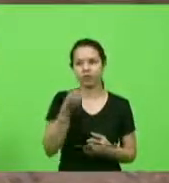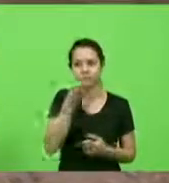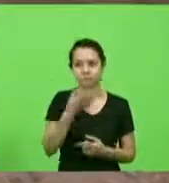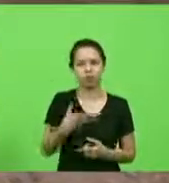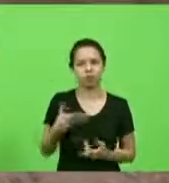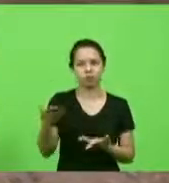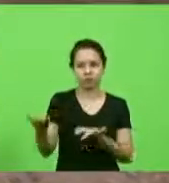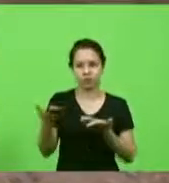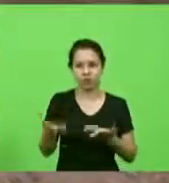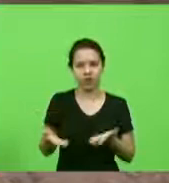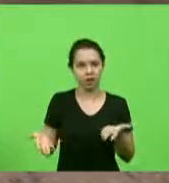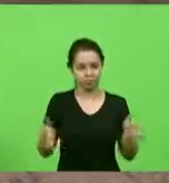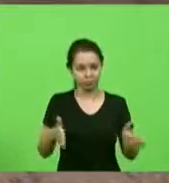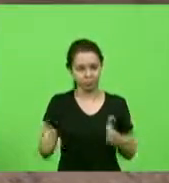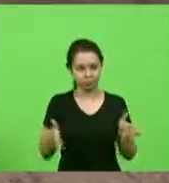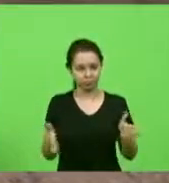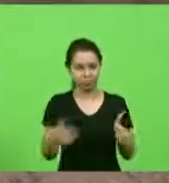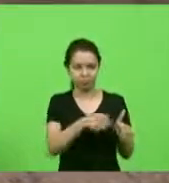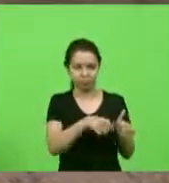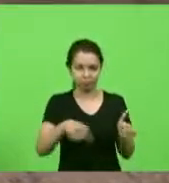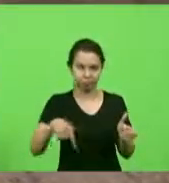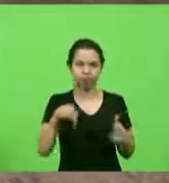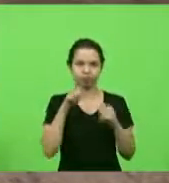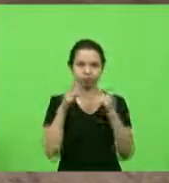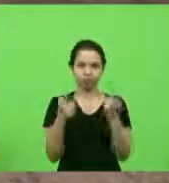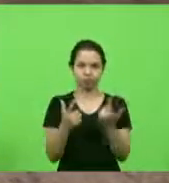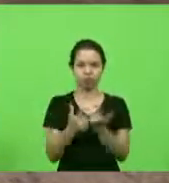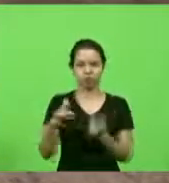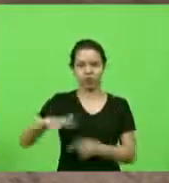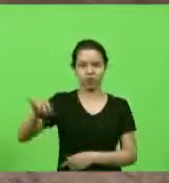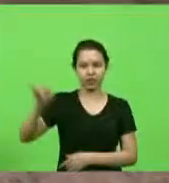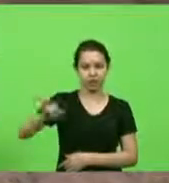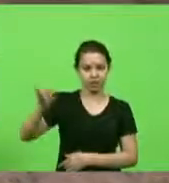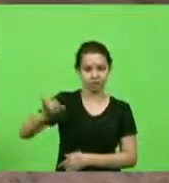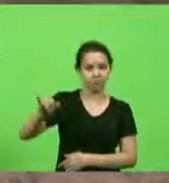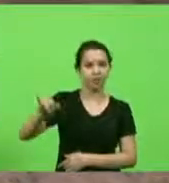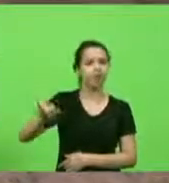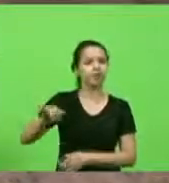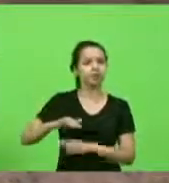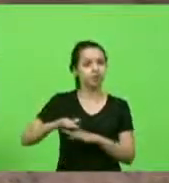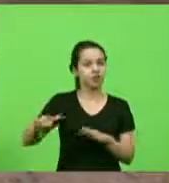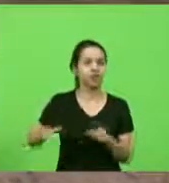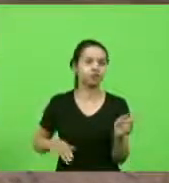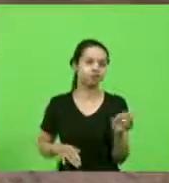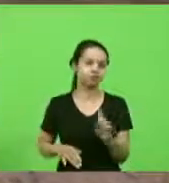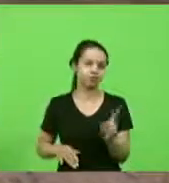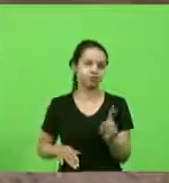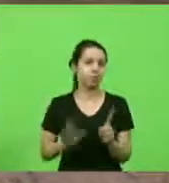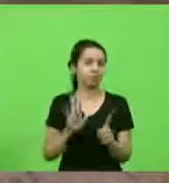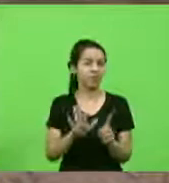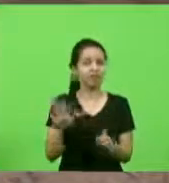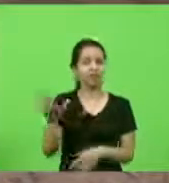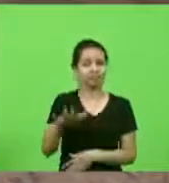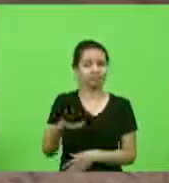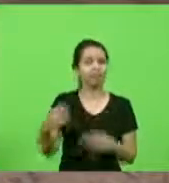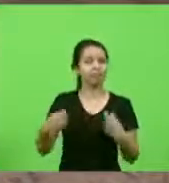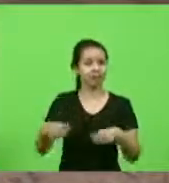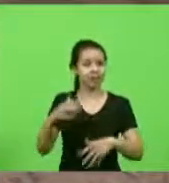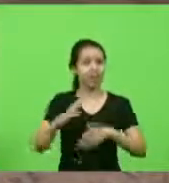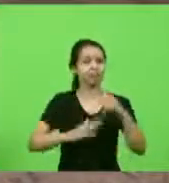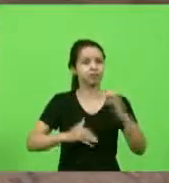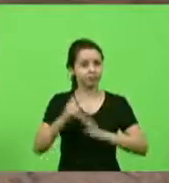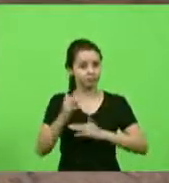só o nosso Vale do Itajaí, que precisa tanto de ações importantes, de respeito, principalmente, de